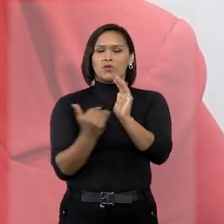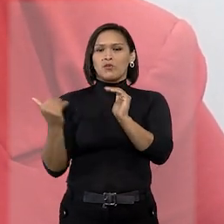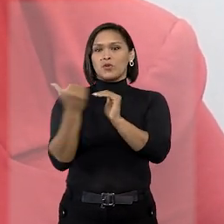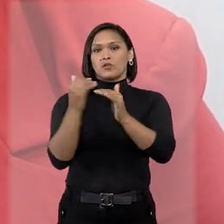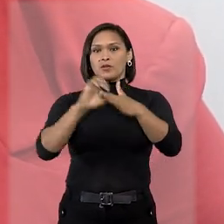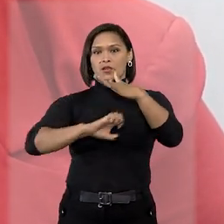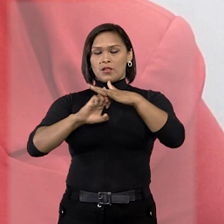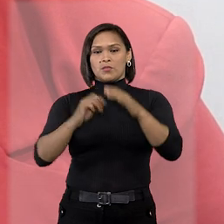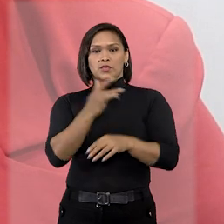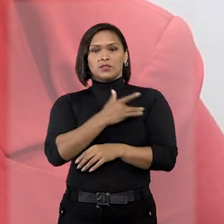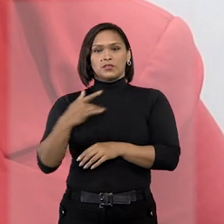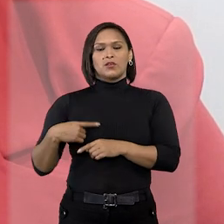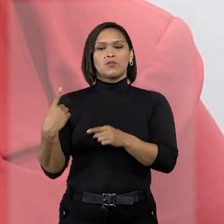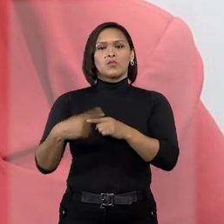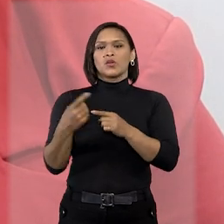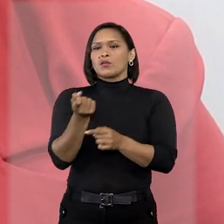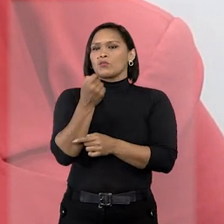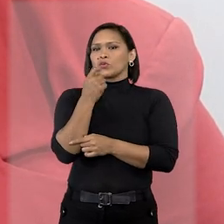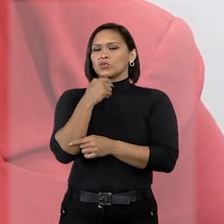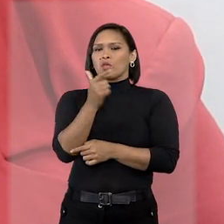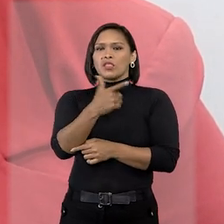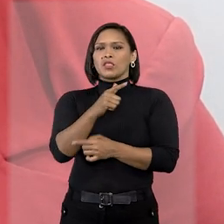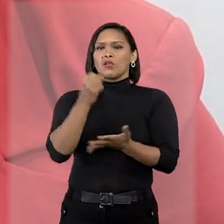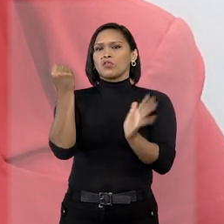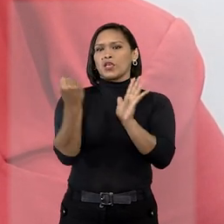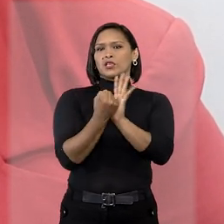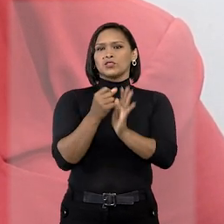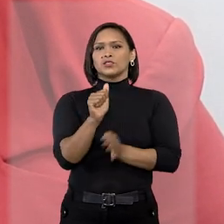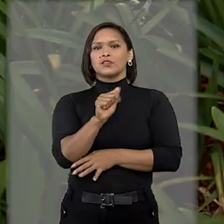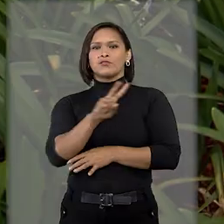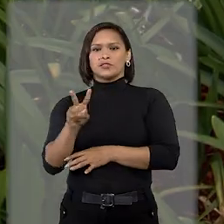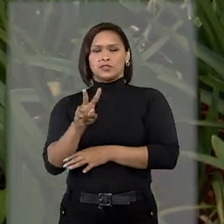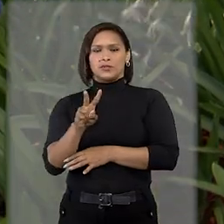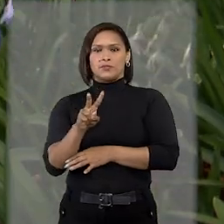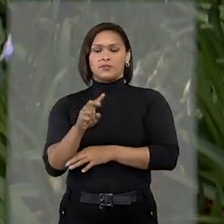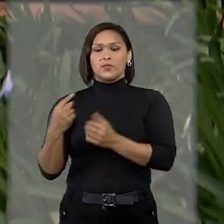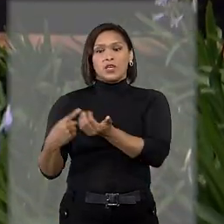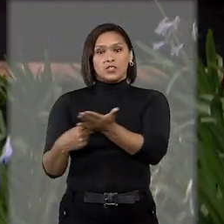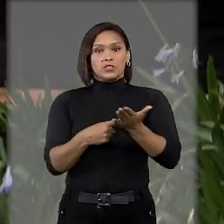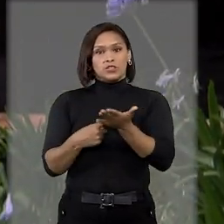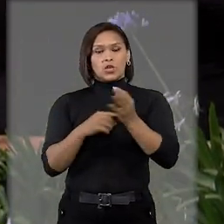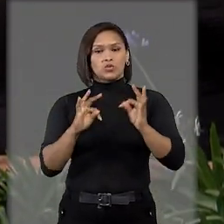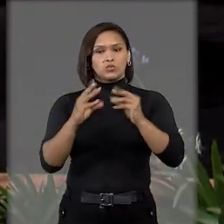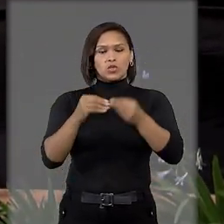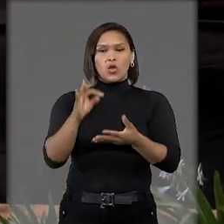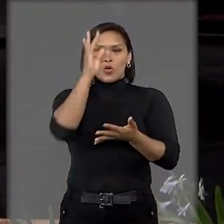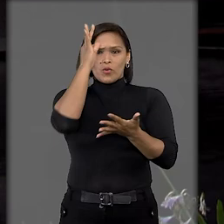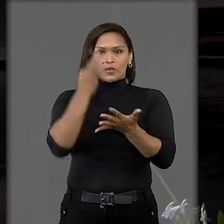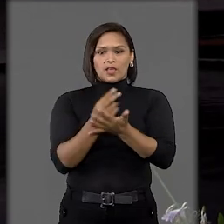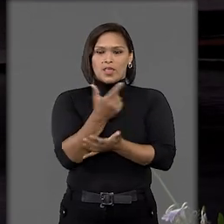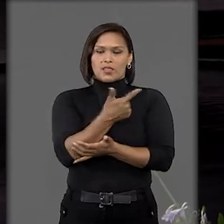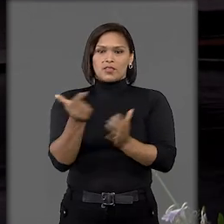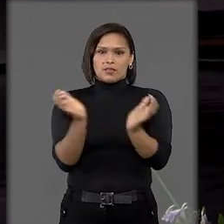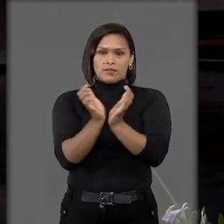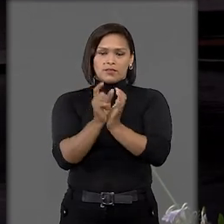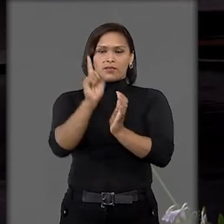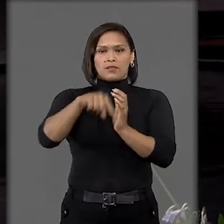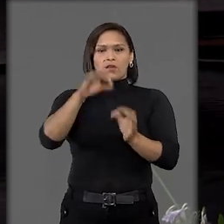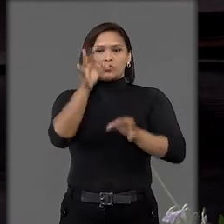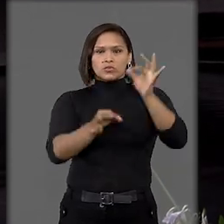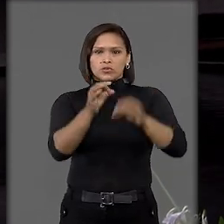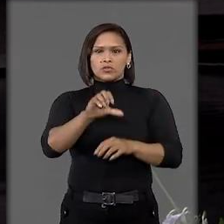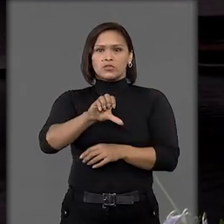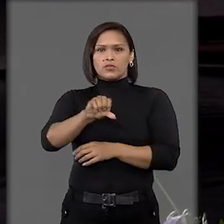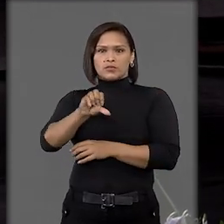pela operadora, pois o produto não tem registro na Anvisa. De acordo com a tese firmada pela segunda sessão, ao julgar o tema